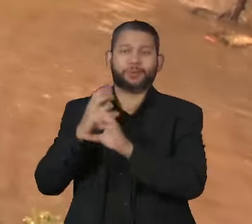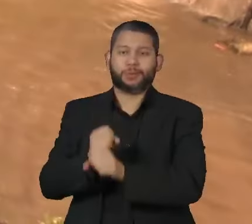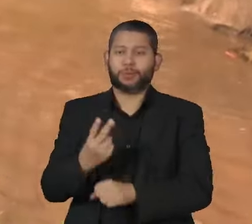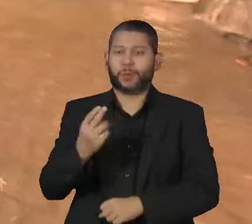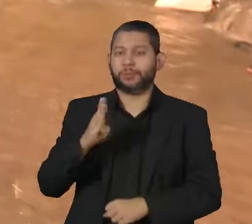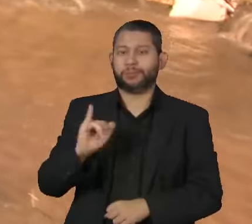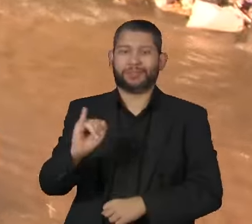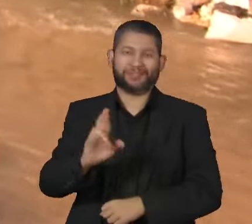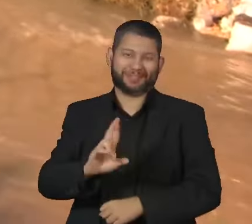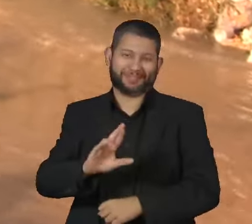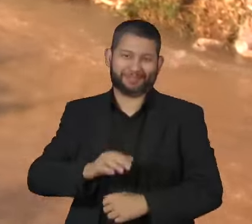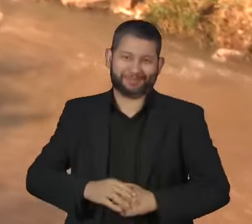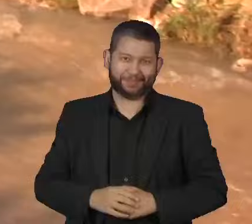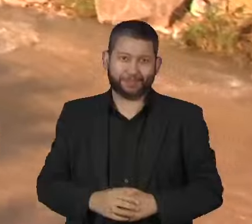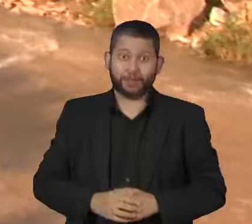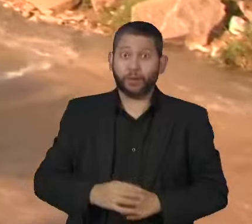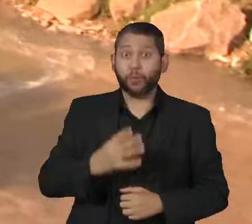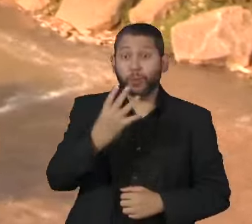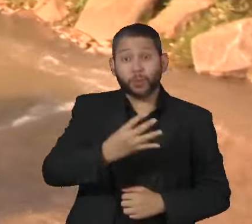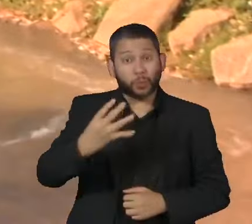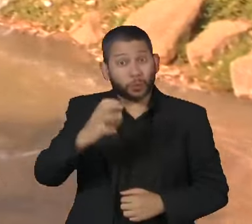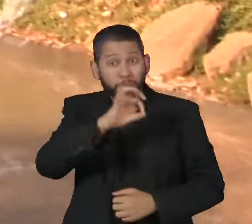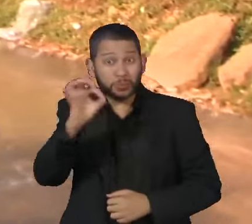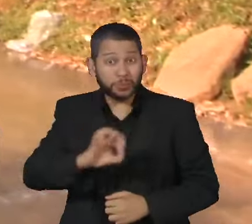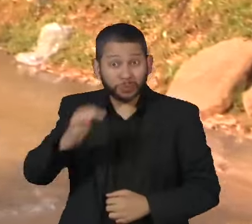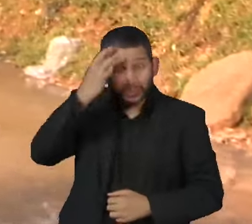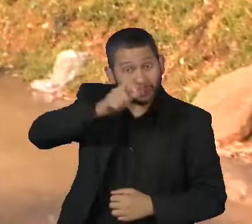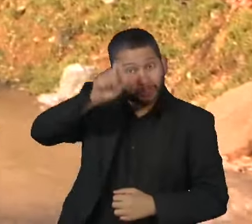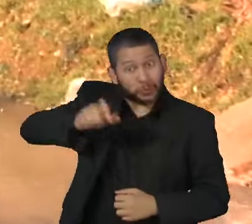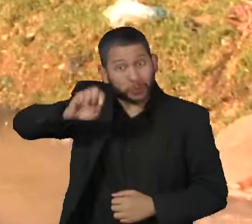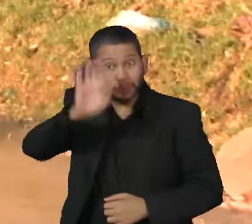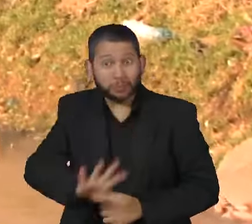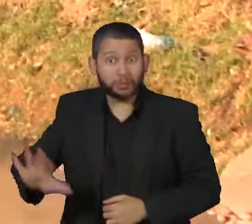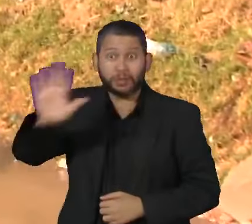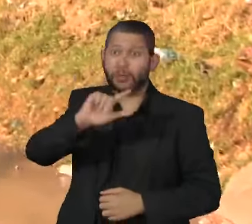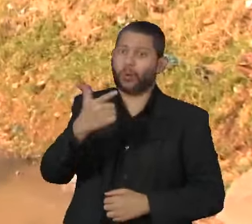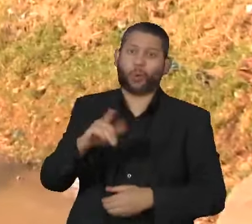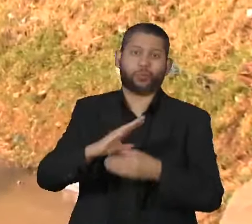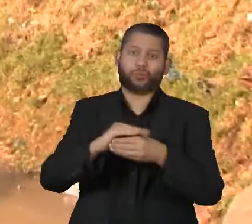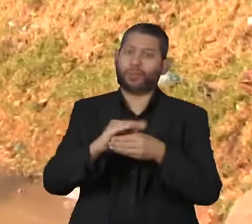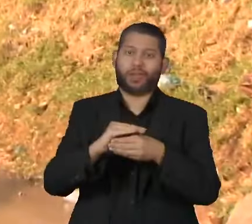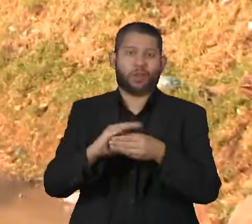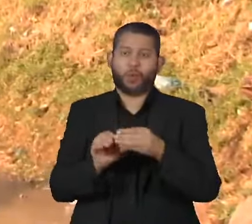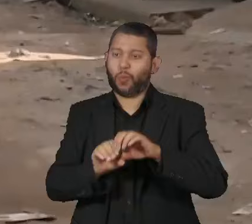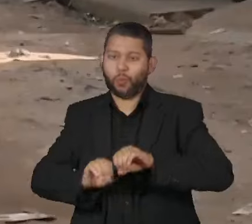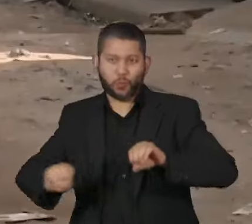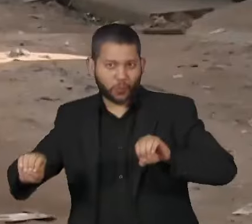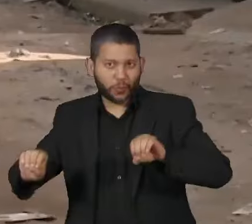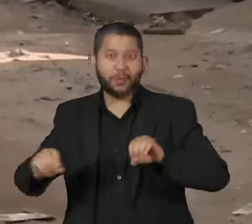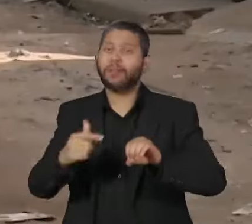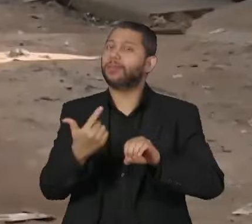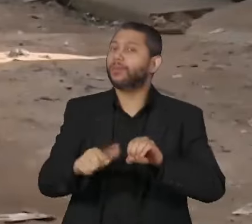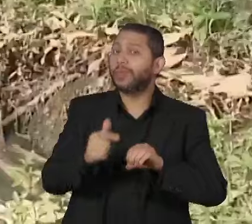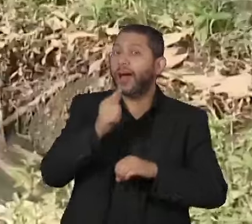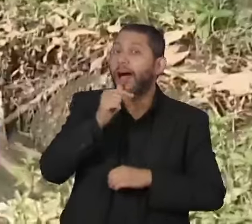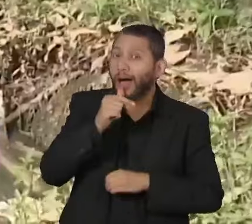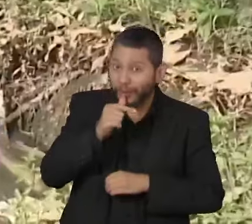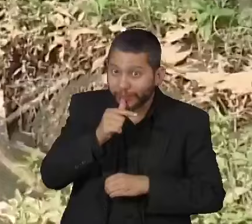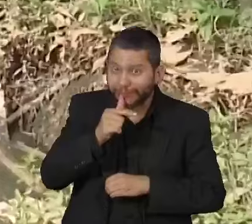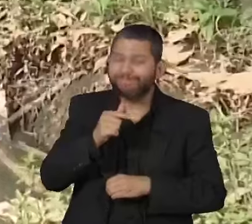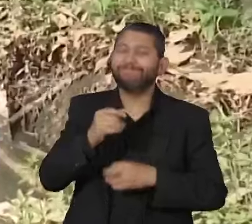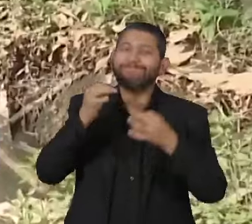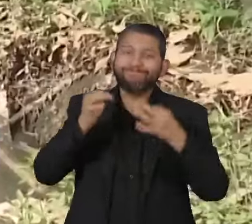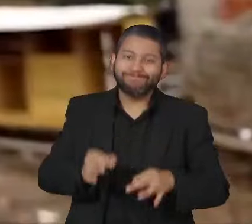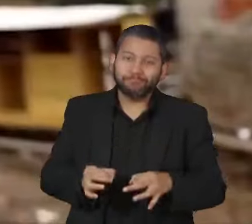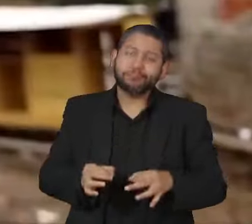% das pessoas não têm acesso à rede de esgoto e 16% estão sem água tratada, os efeitos na saúde